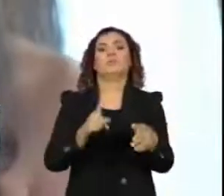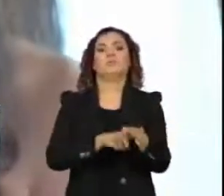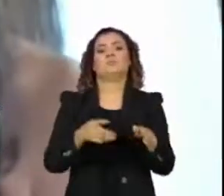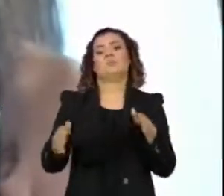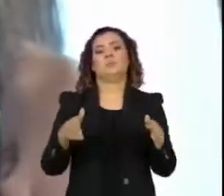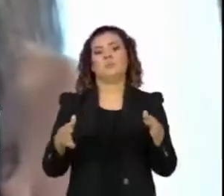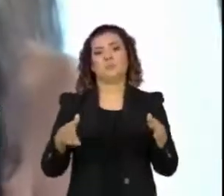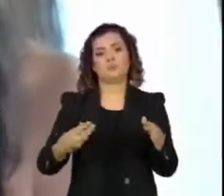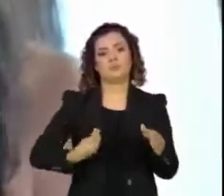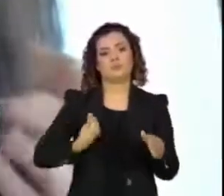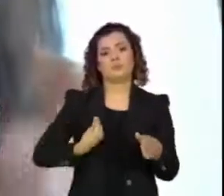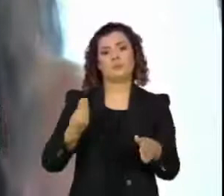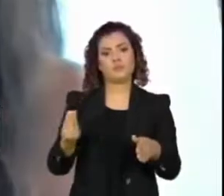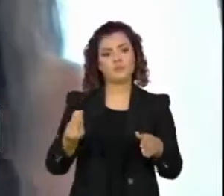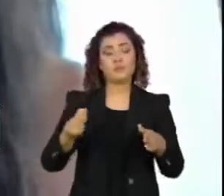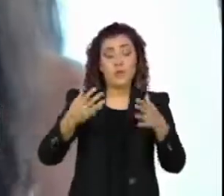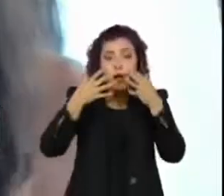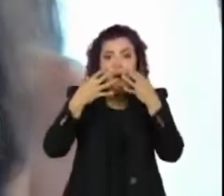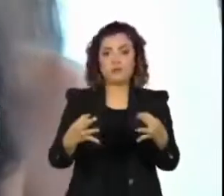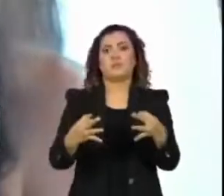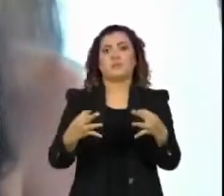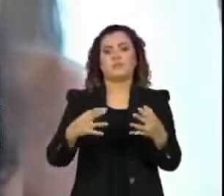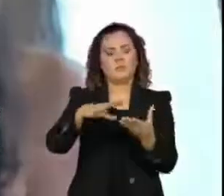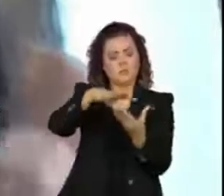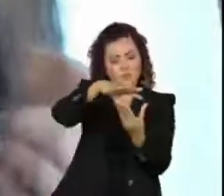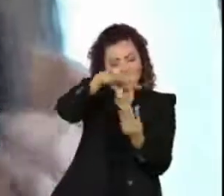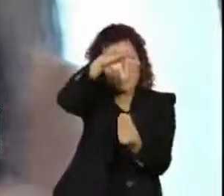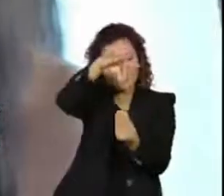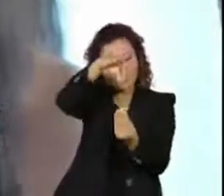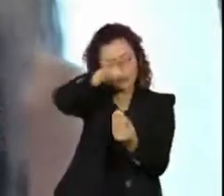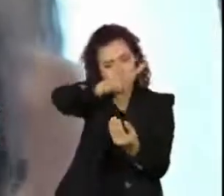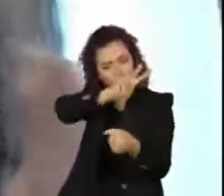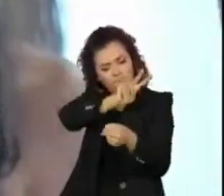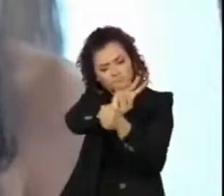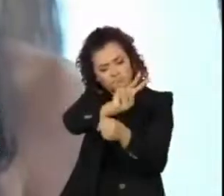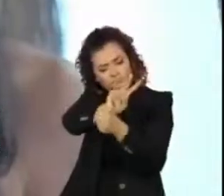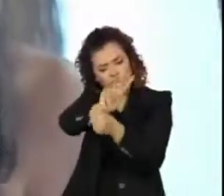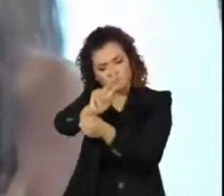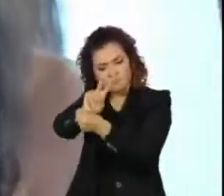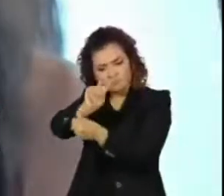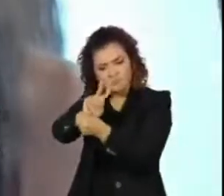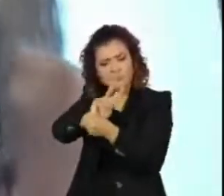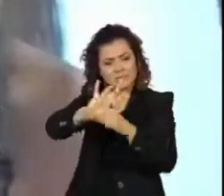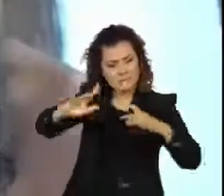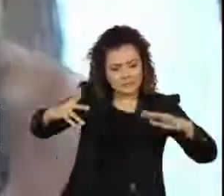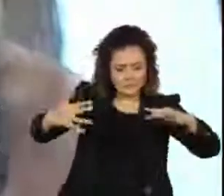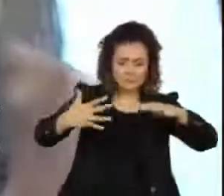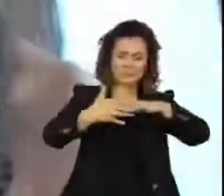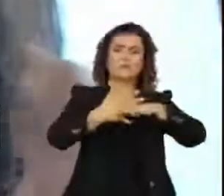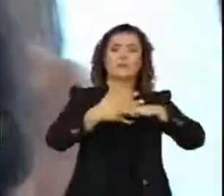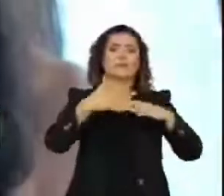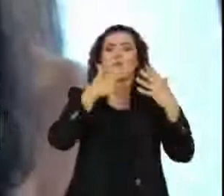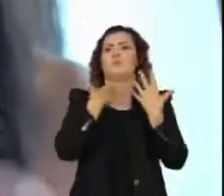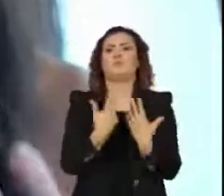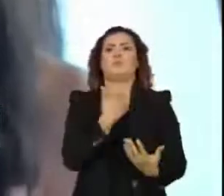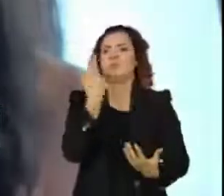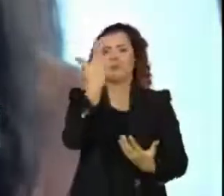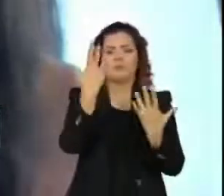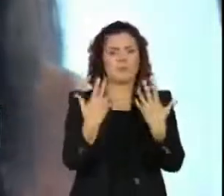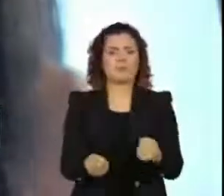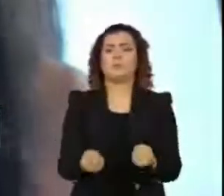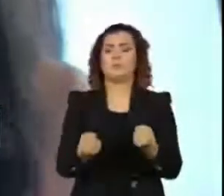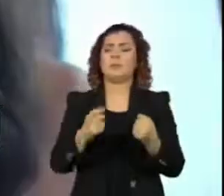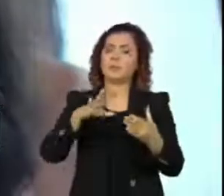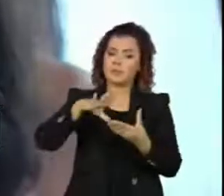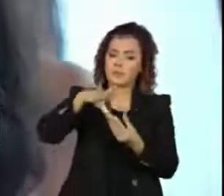em que nós vivemos. Olhar firme para a democracia, olhar firme para a cidadania e não permitir que a